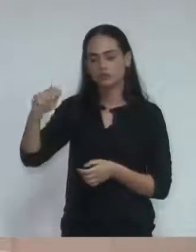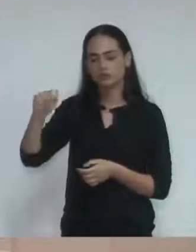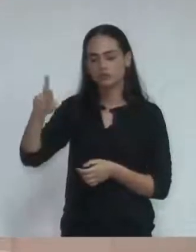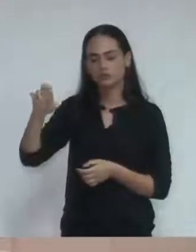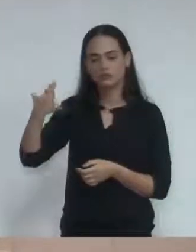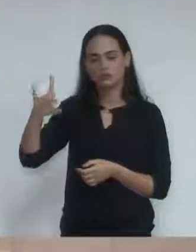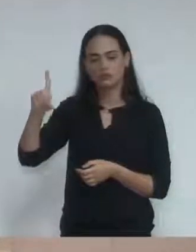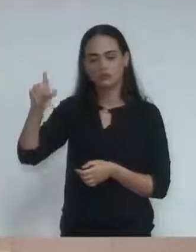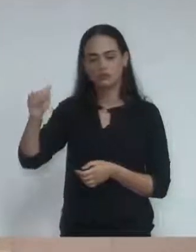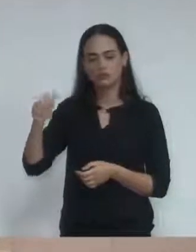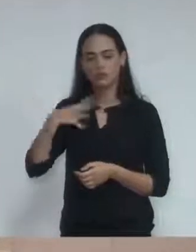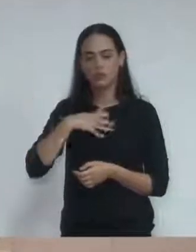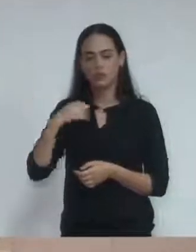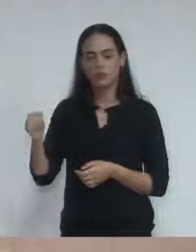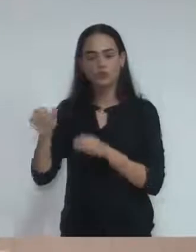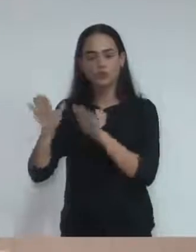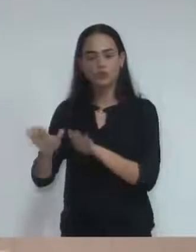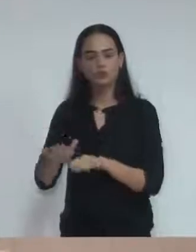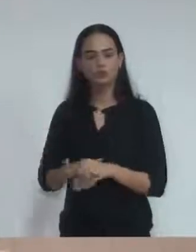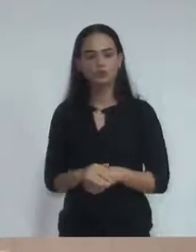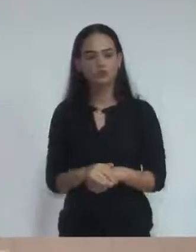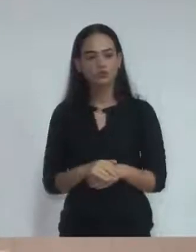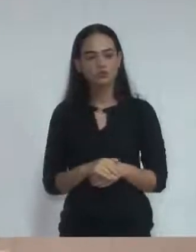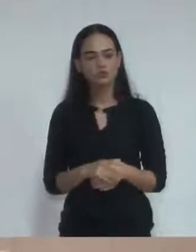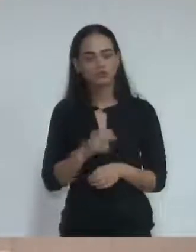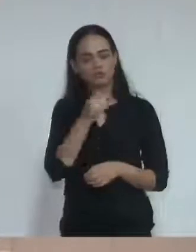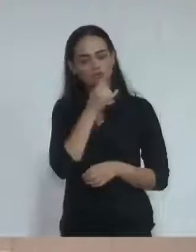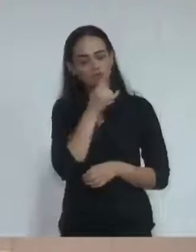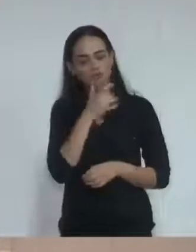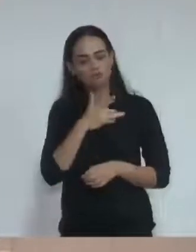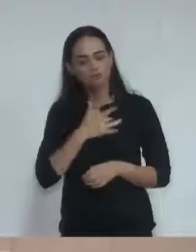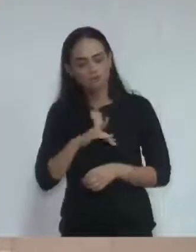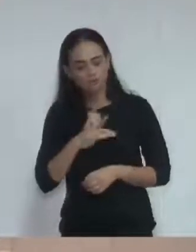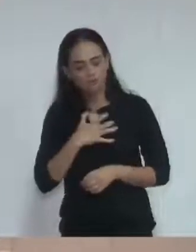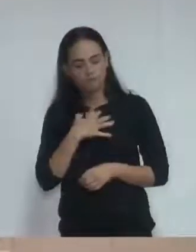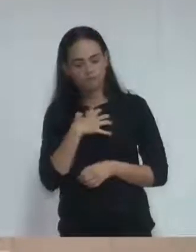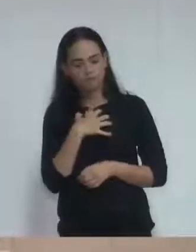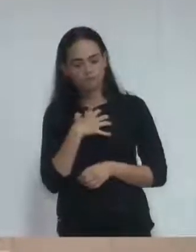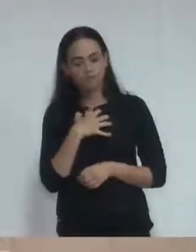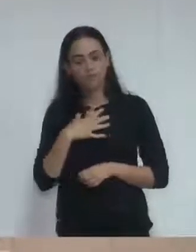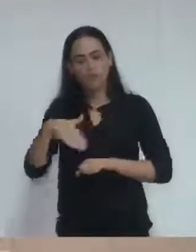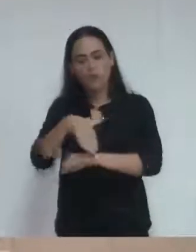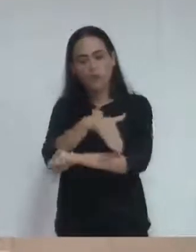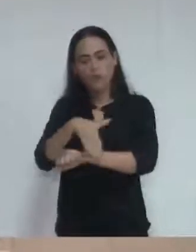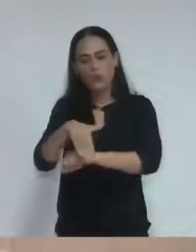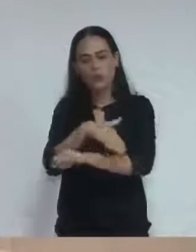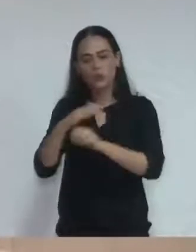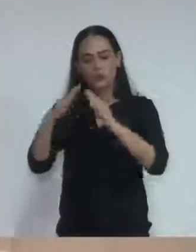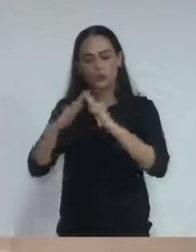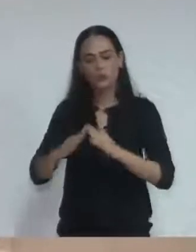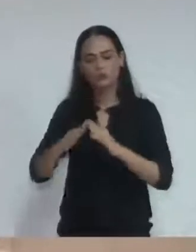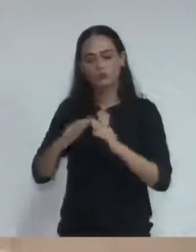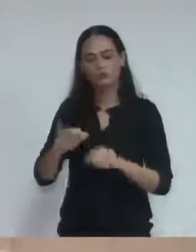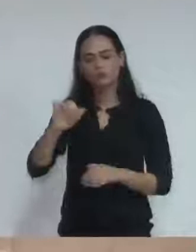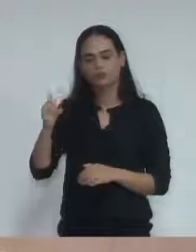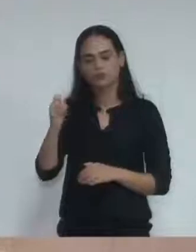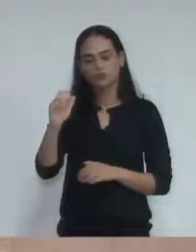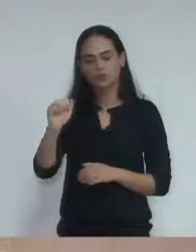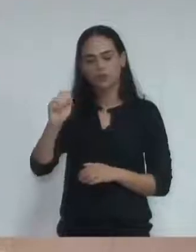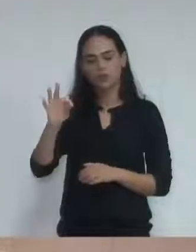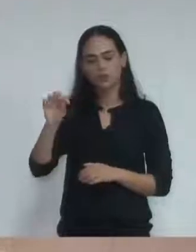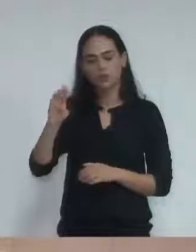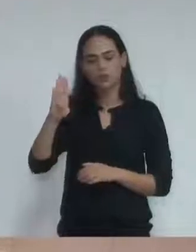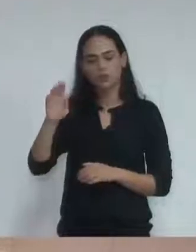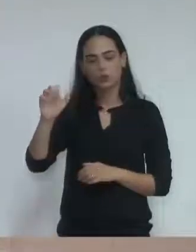Jaquicelli. Que do deliberado dessa casa seja dada a ciência e a família inutada, residente à rua dos Jatobás, número 131, Jardim, Três